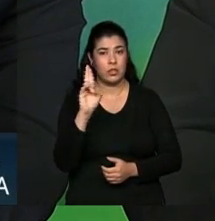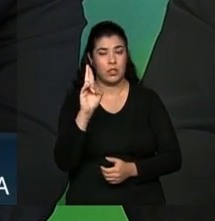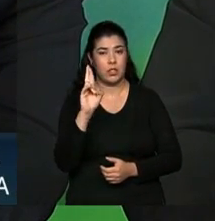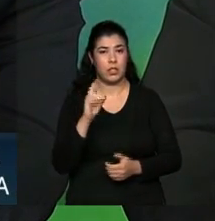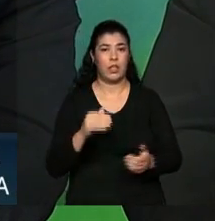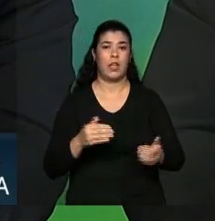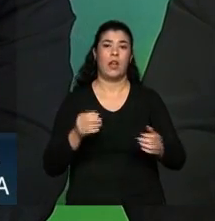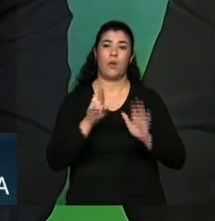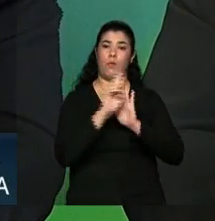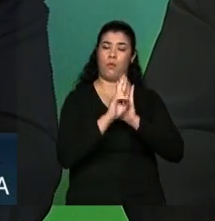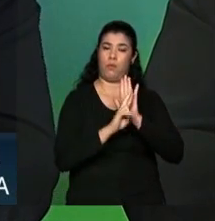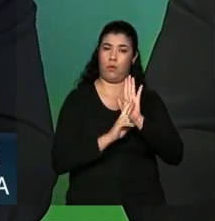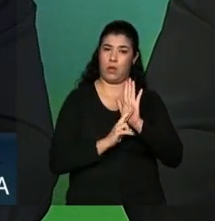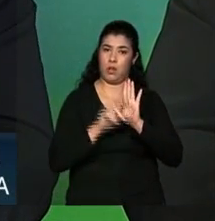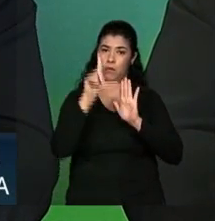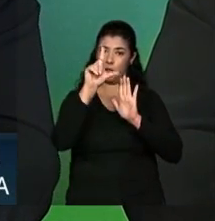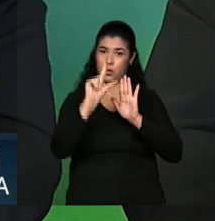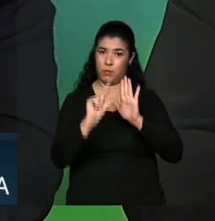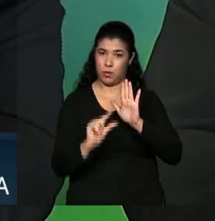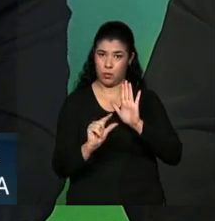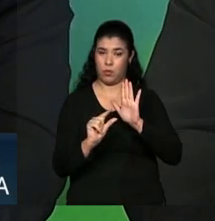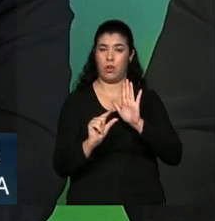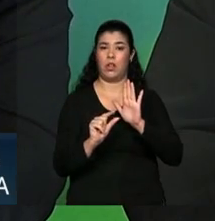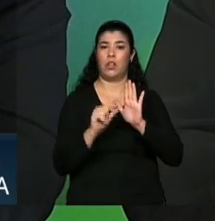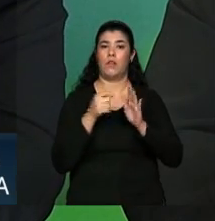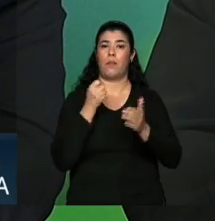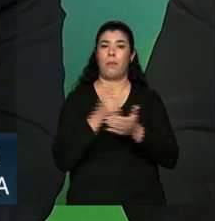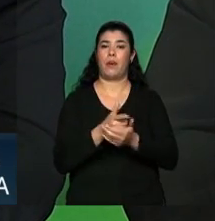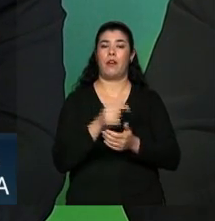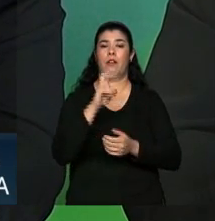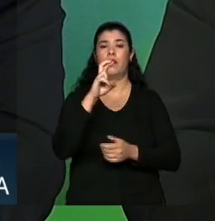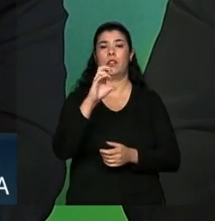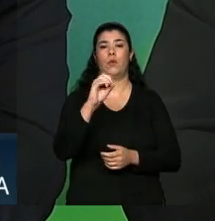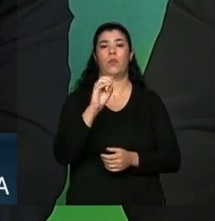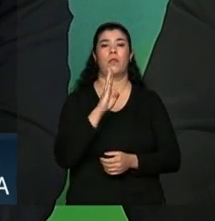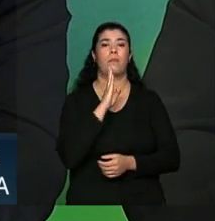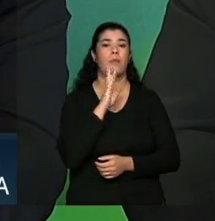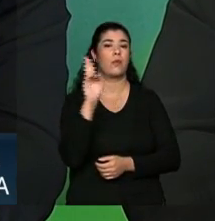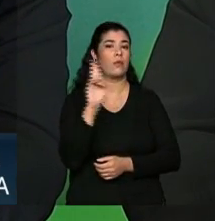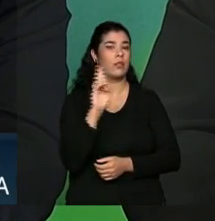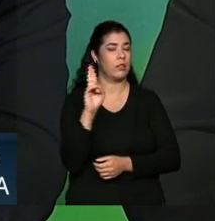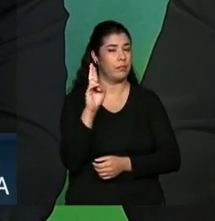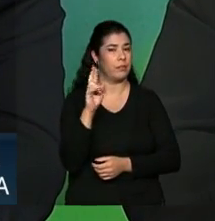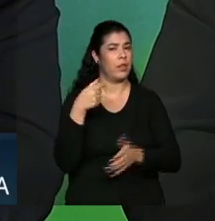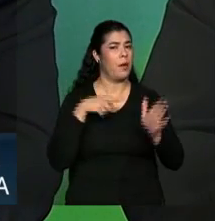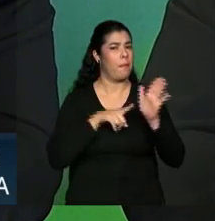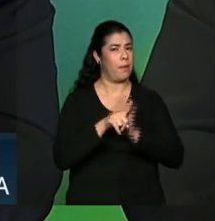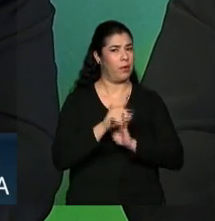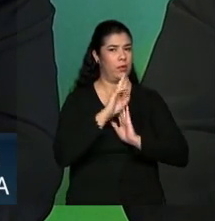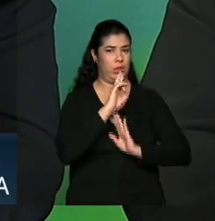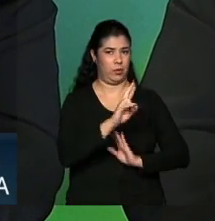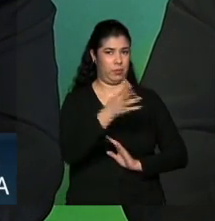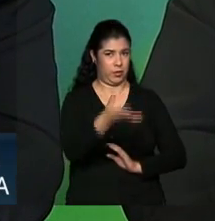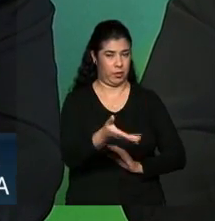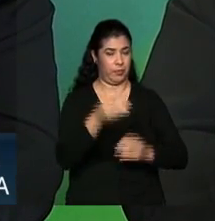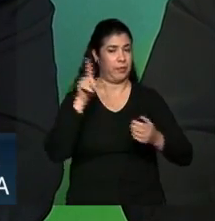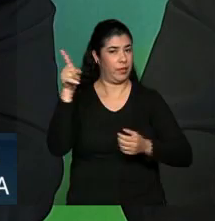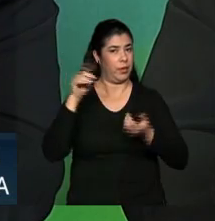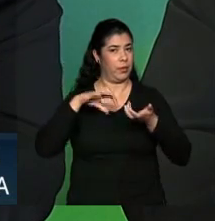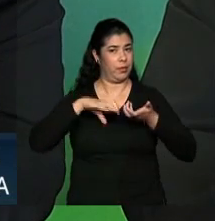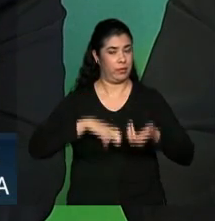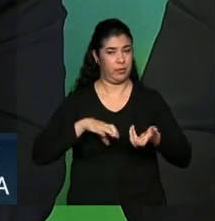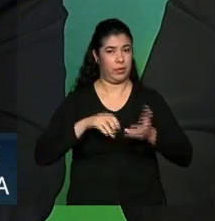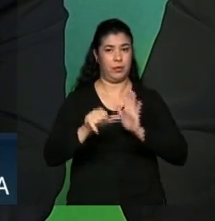que 100 e economiza 50, ponto. A pergunta, Zileide, que você fez em relação ao Congresso Nacional, primeiro,